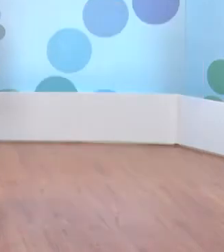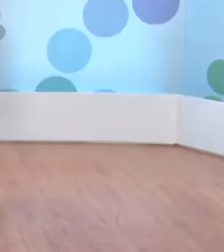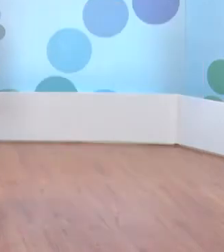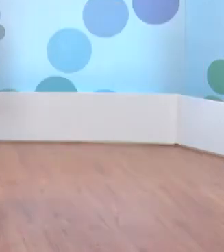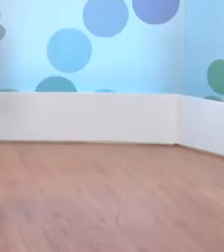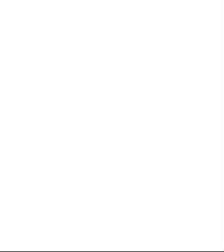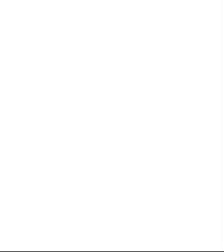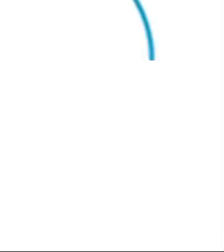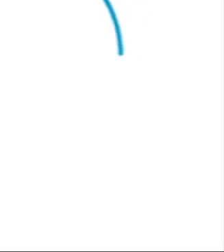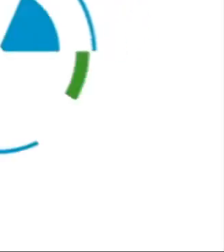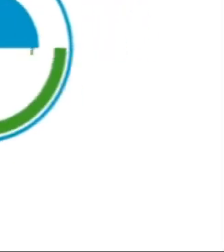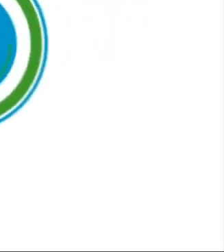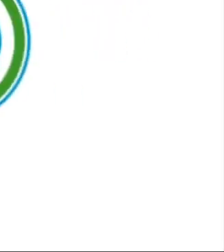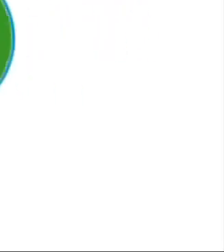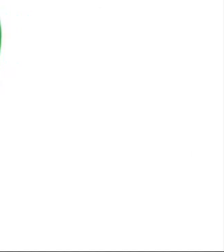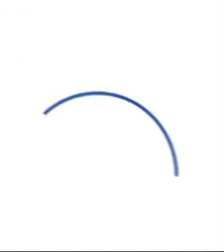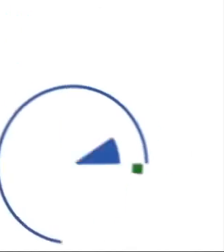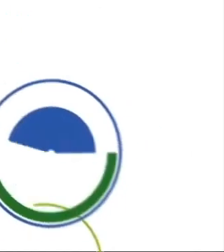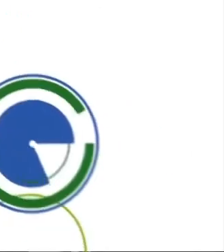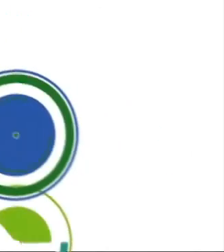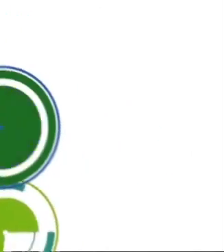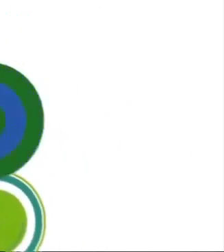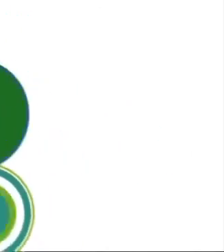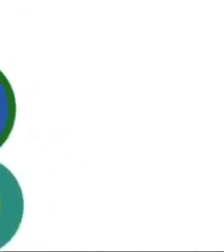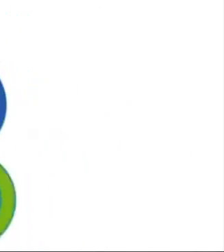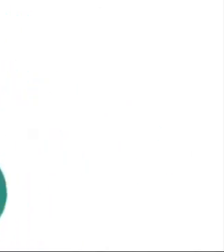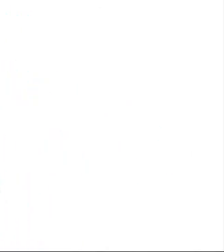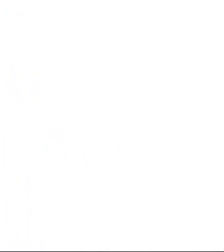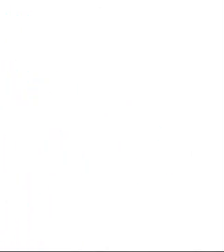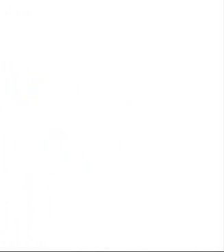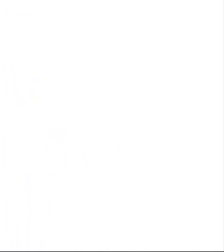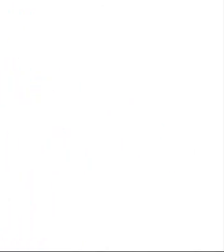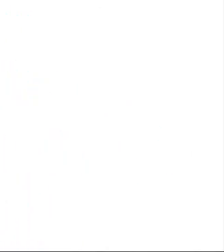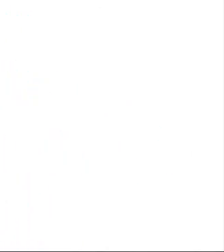tchau tchau tchau tchau